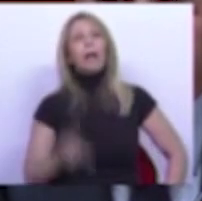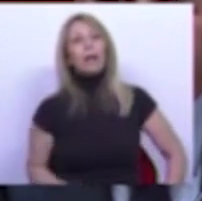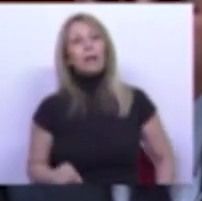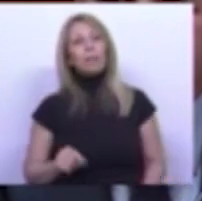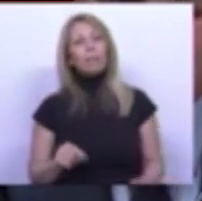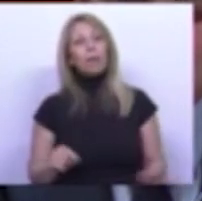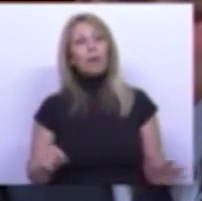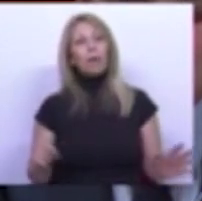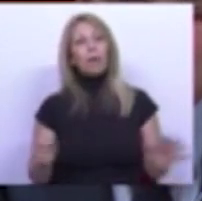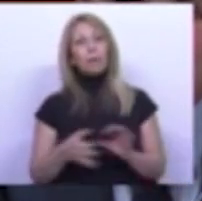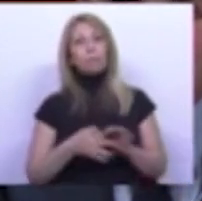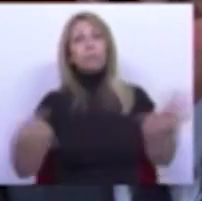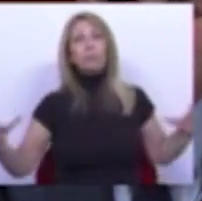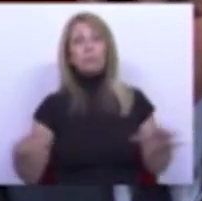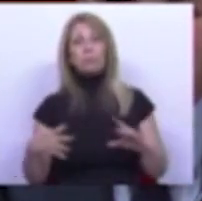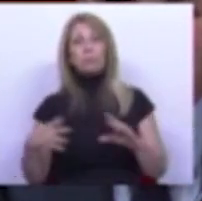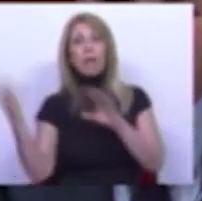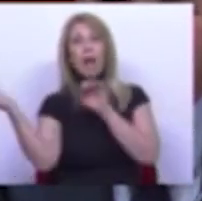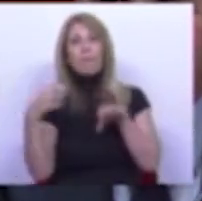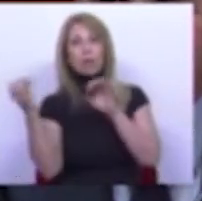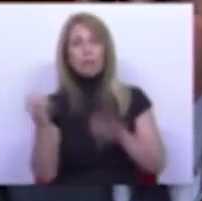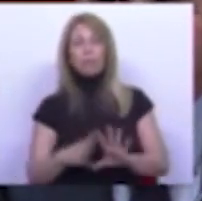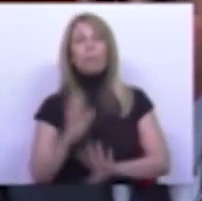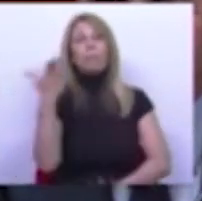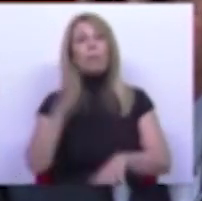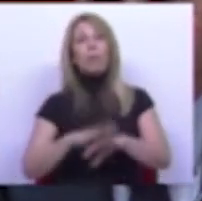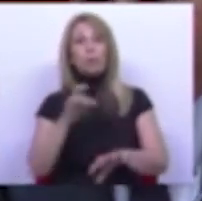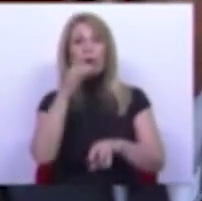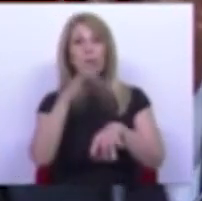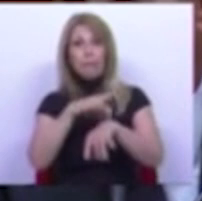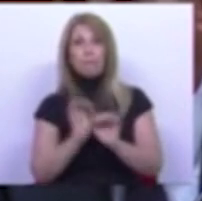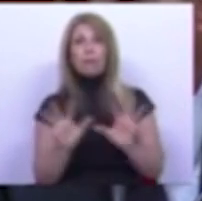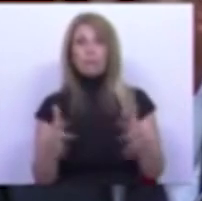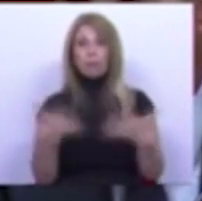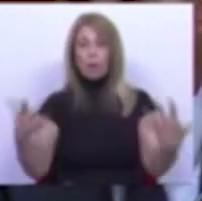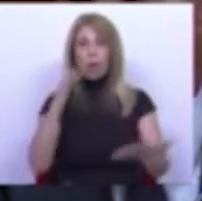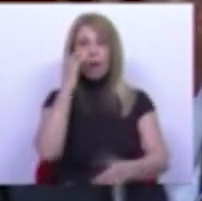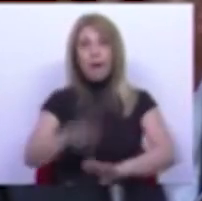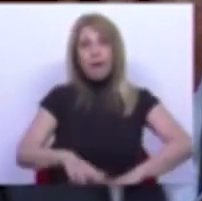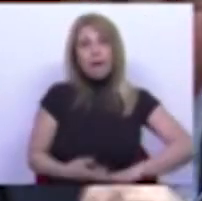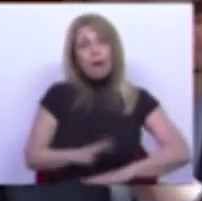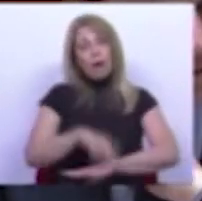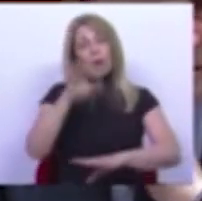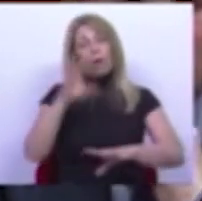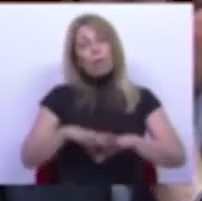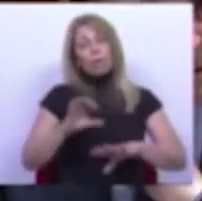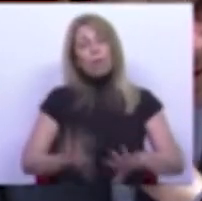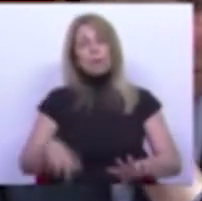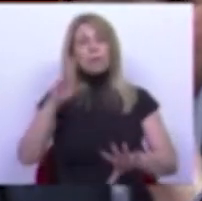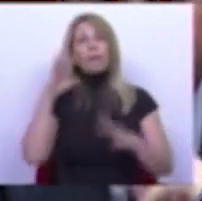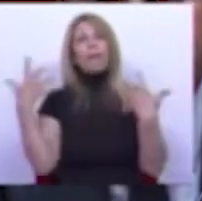cadeias de abastecimento, primeiro fruto da pandemia e agora agravadas com a guerra da Rússia contra a Ucrânia.